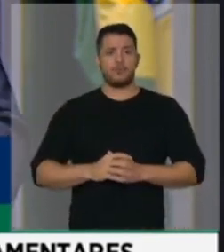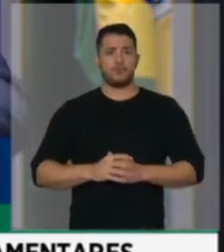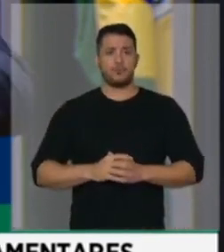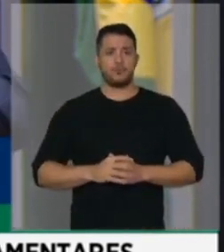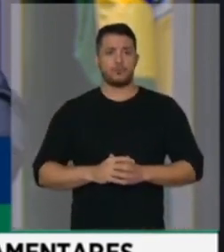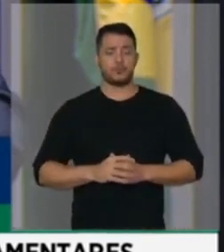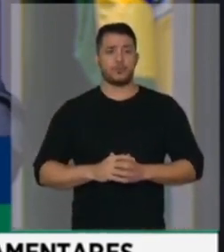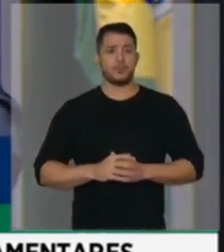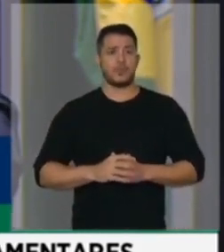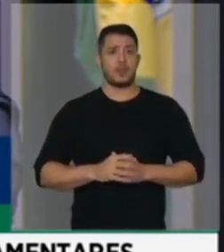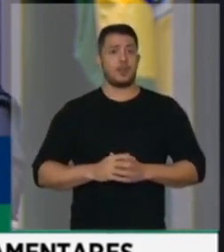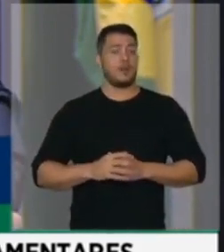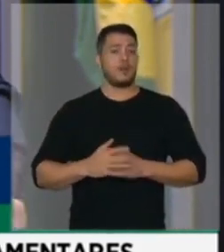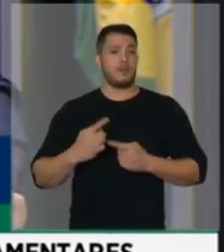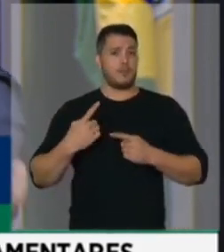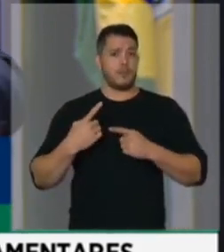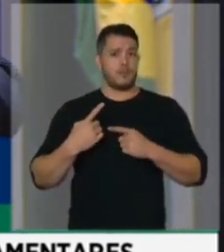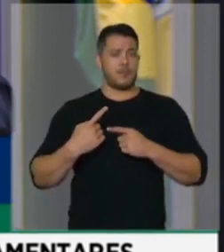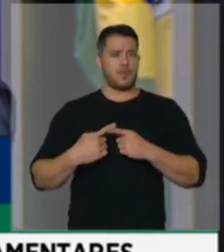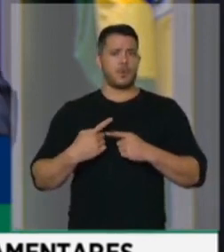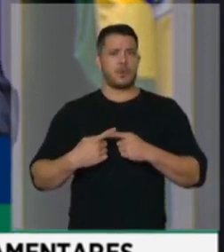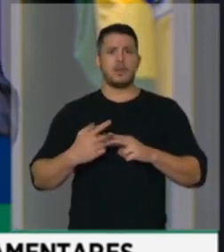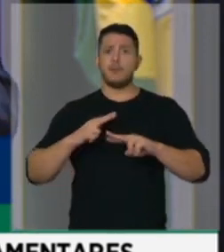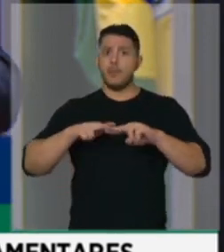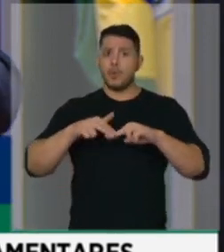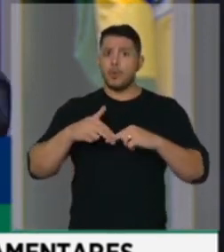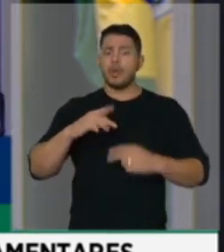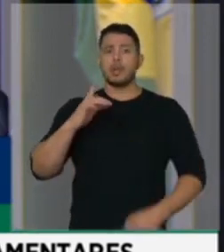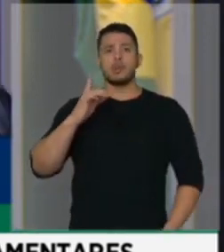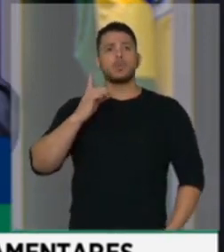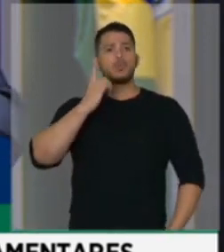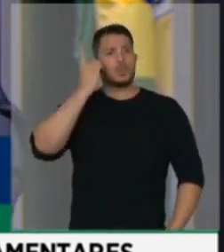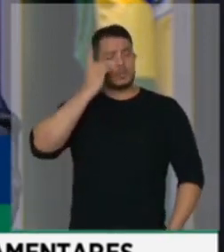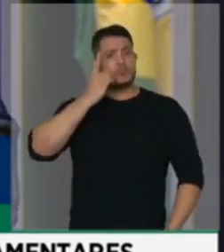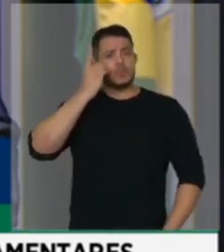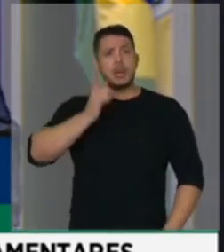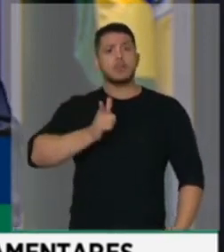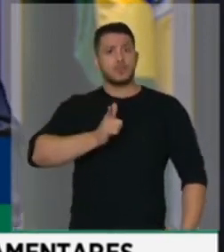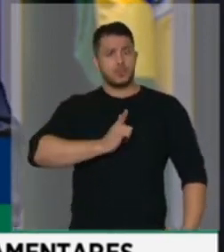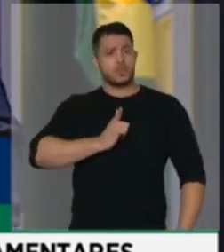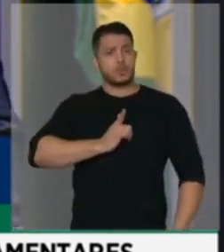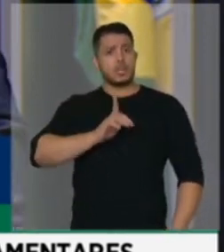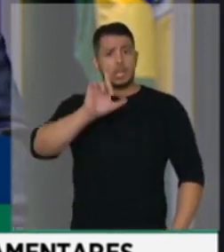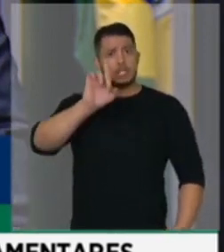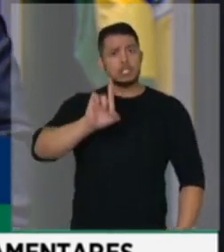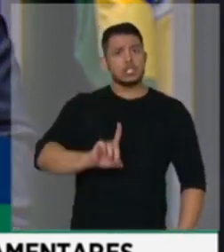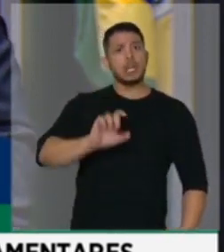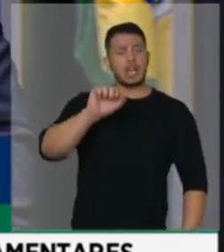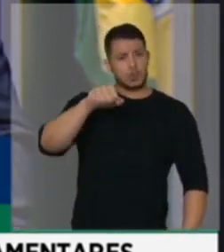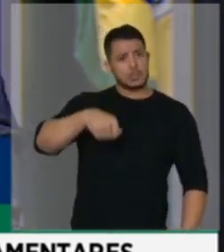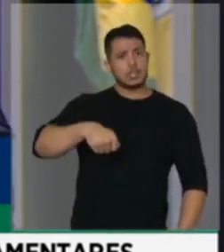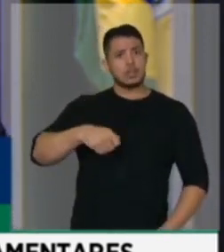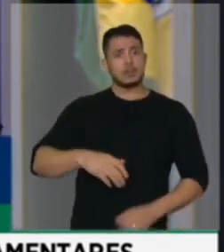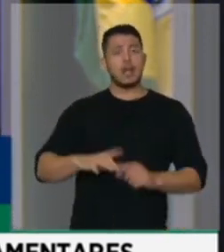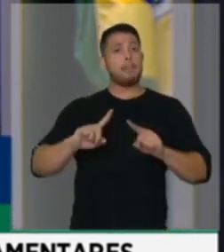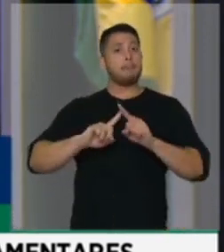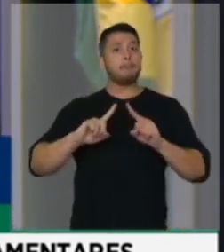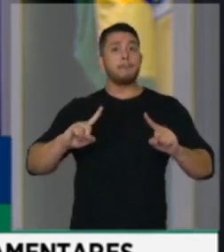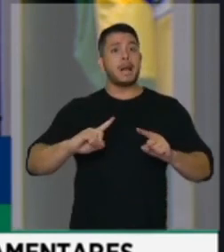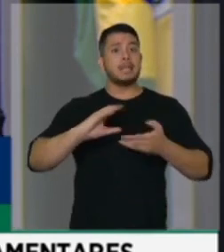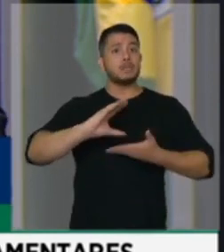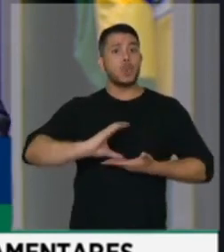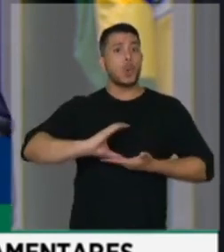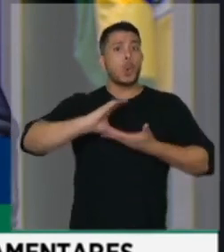porque ele tinha, sim, o seu direito para fazê-lo como deputado. E cabia ao conselho de ética